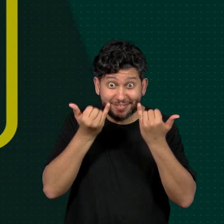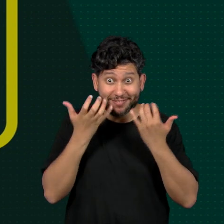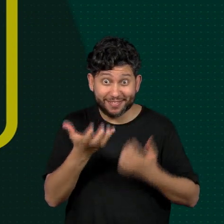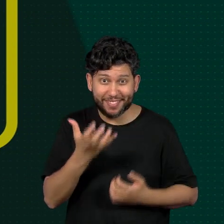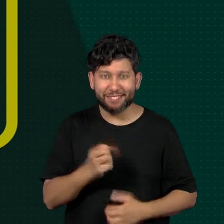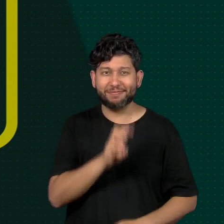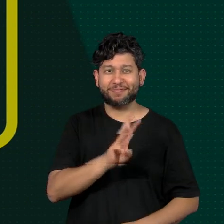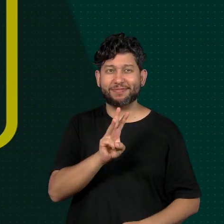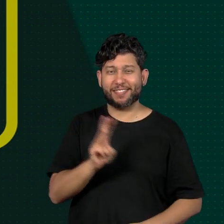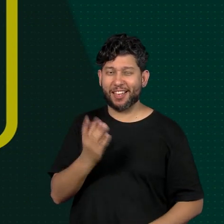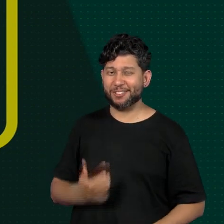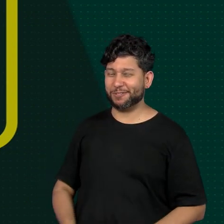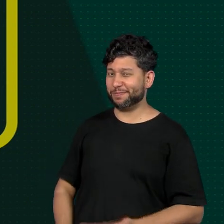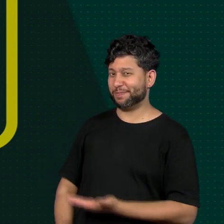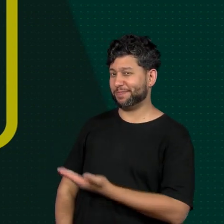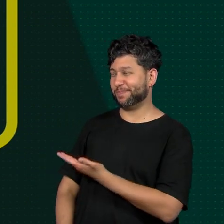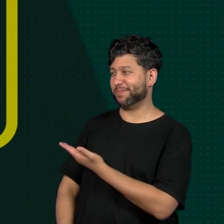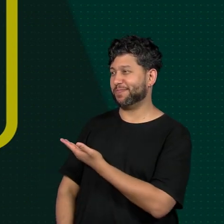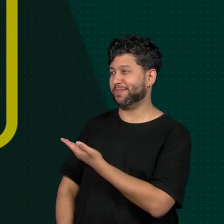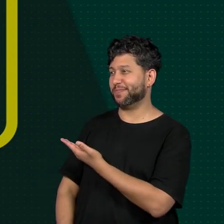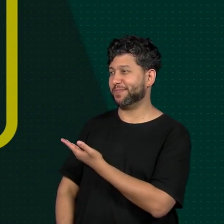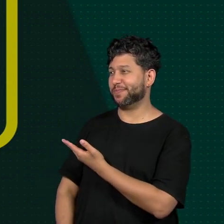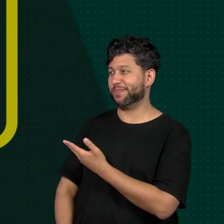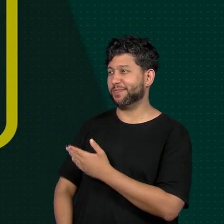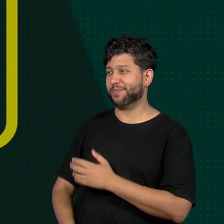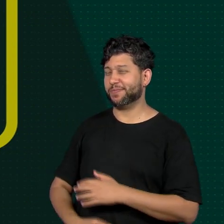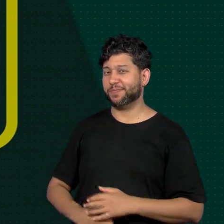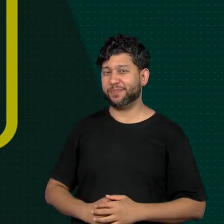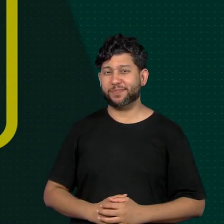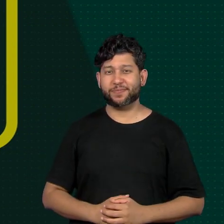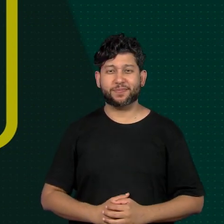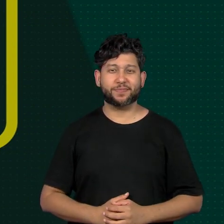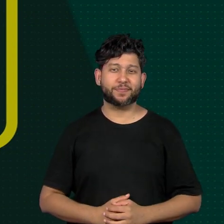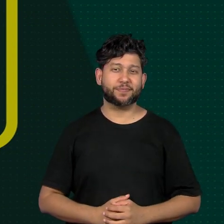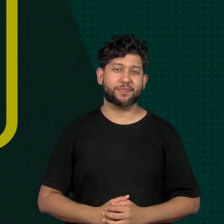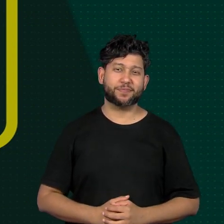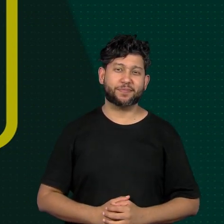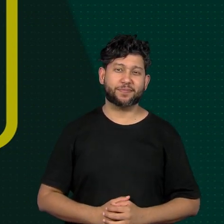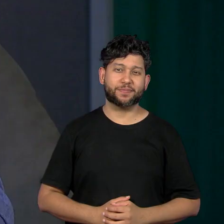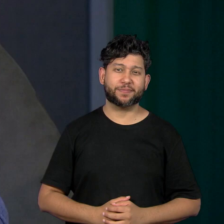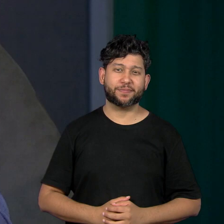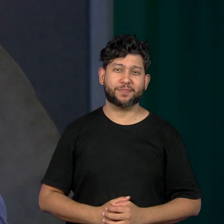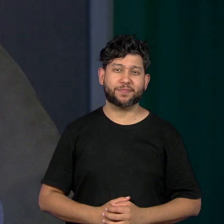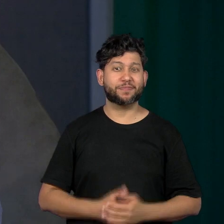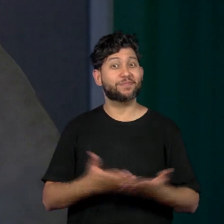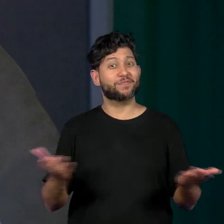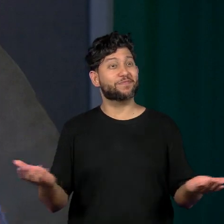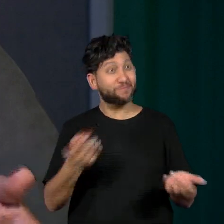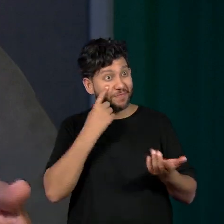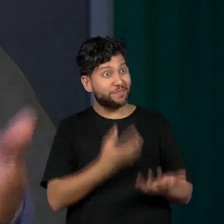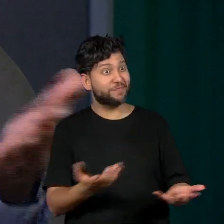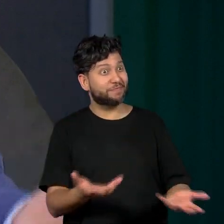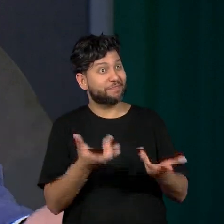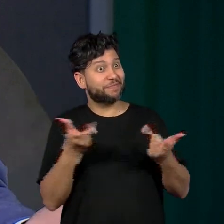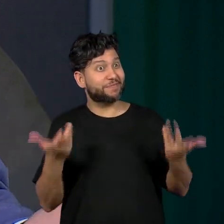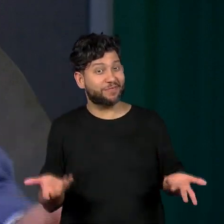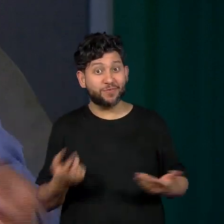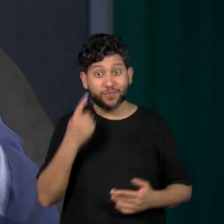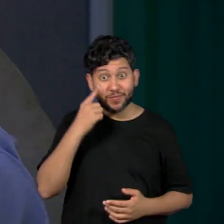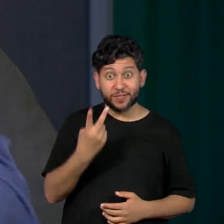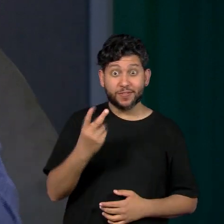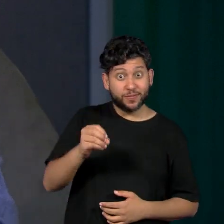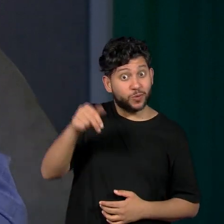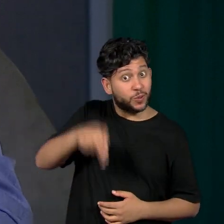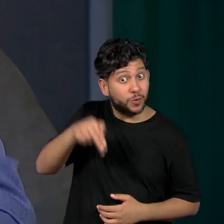o site www.viradadaconsciencia.com.br. Que maravilha! E no dia 20 de